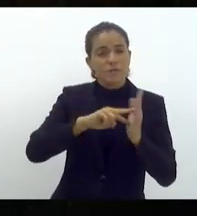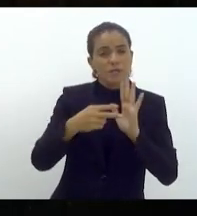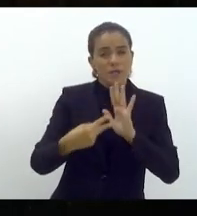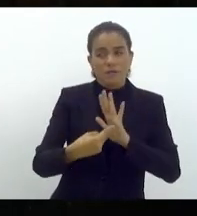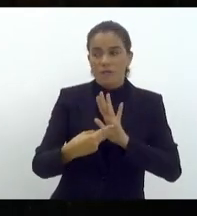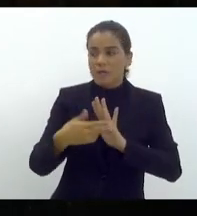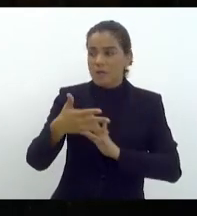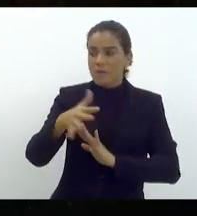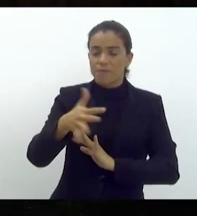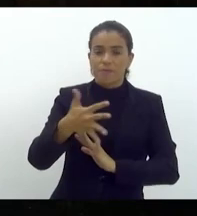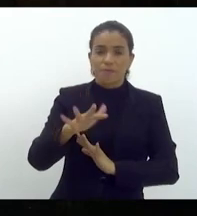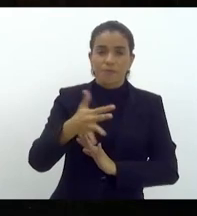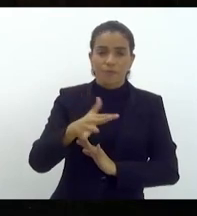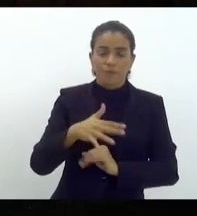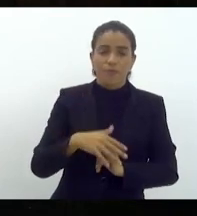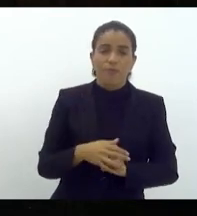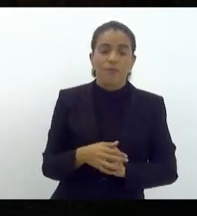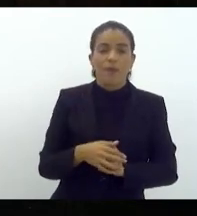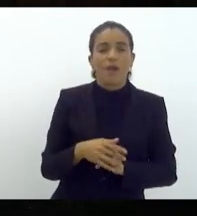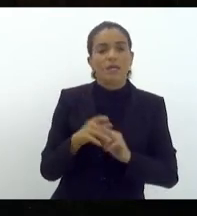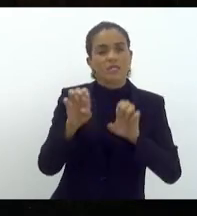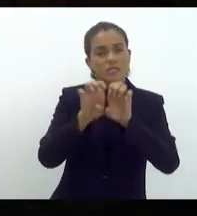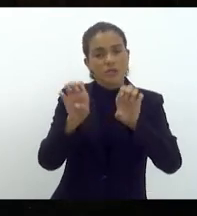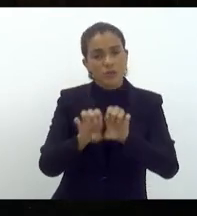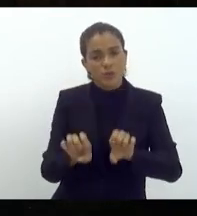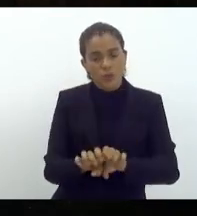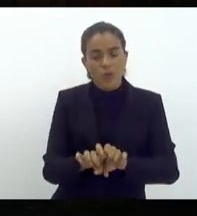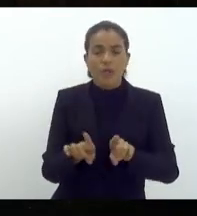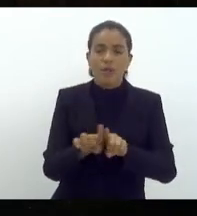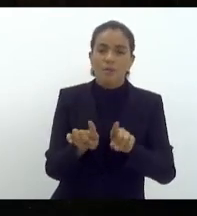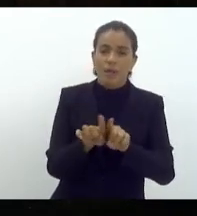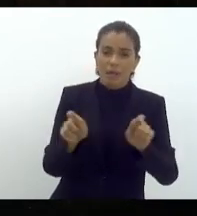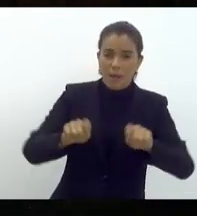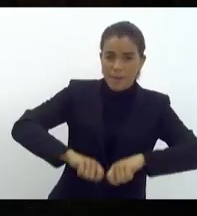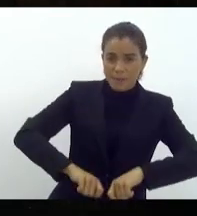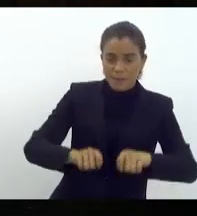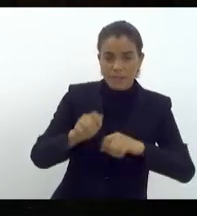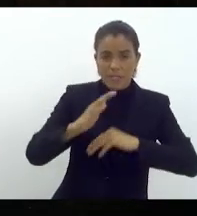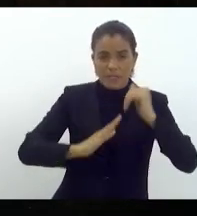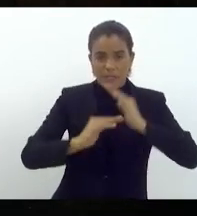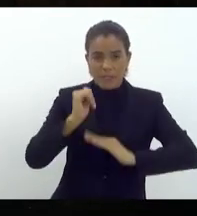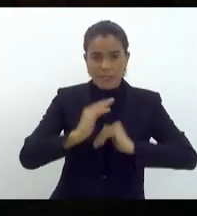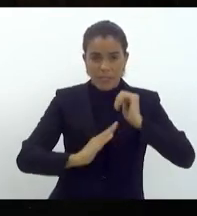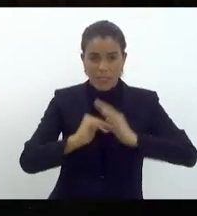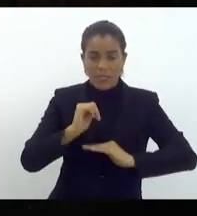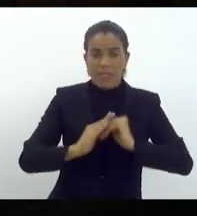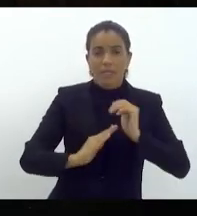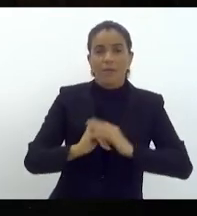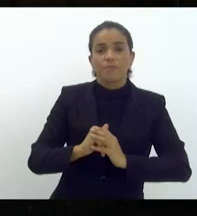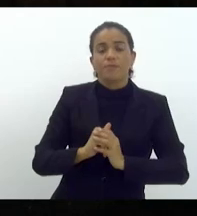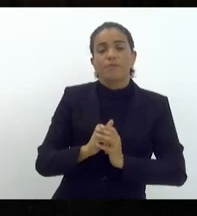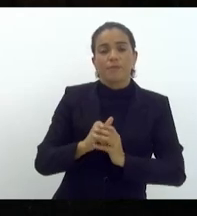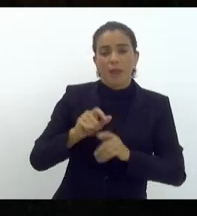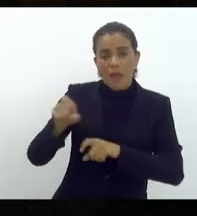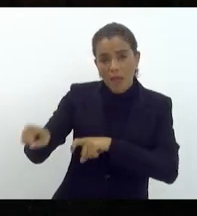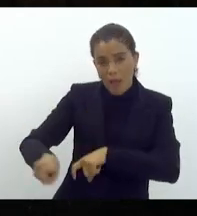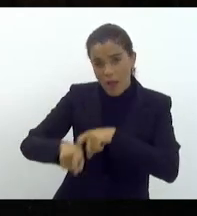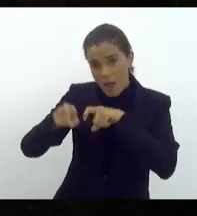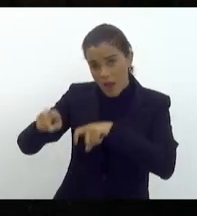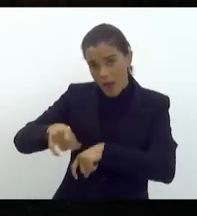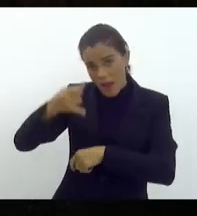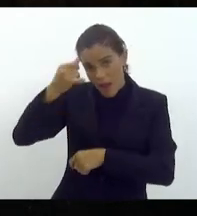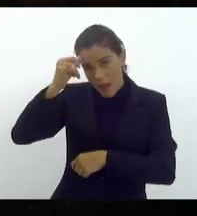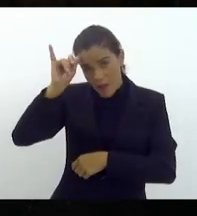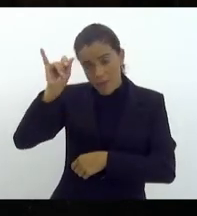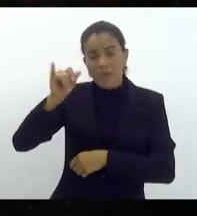a investimento na estrutura e capacidade técnica e operacional da defesa agropecuária, da Secretaria